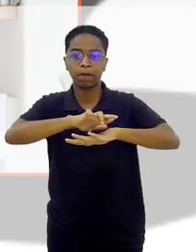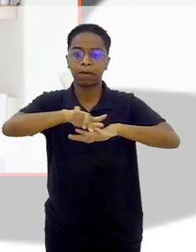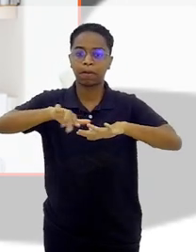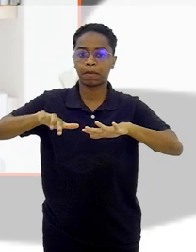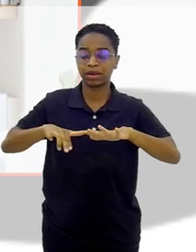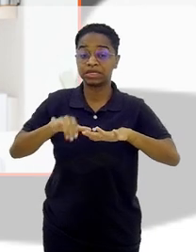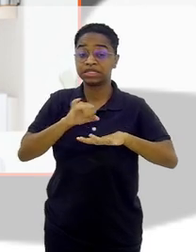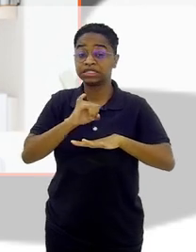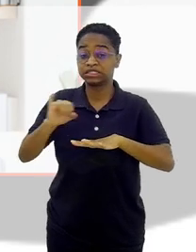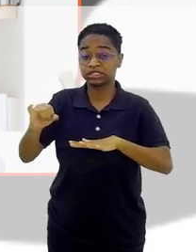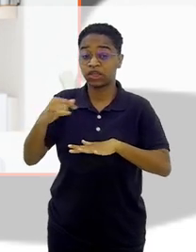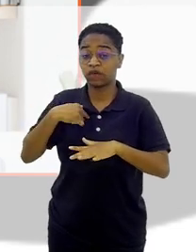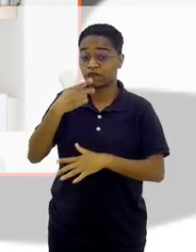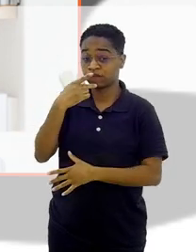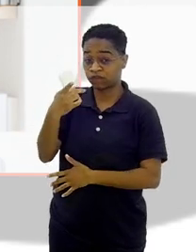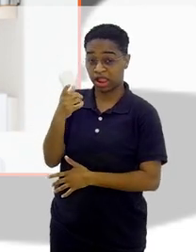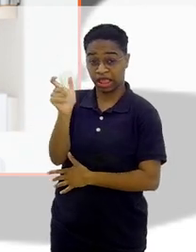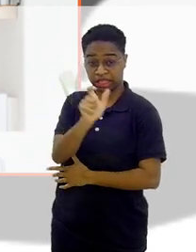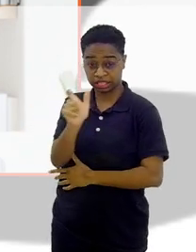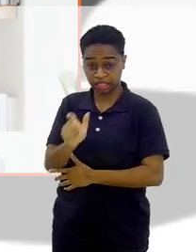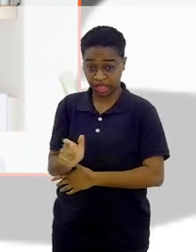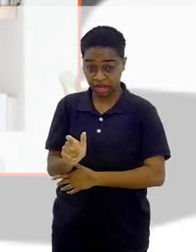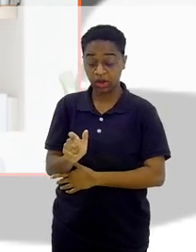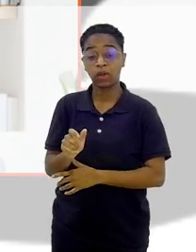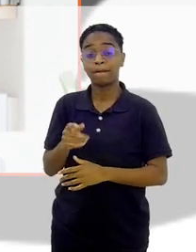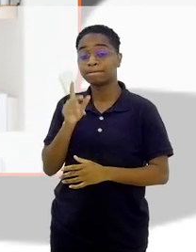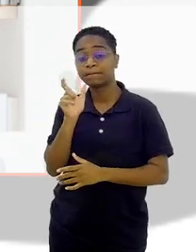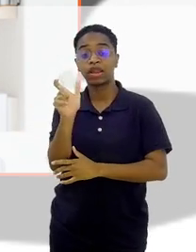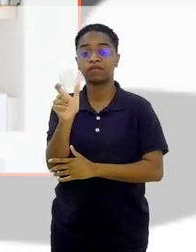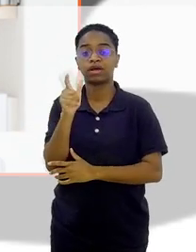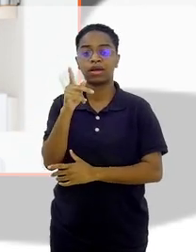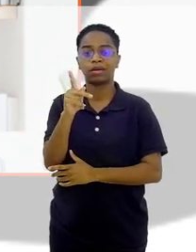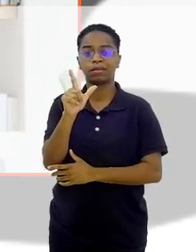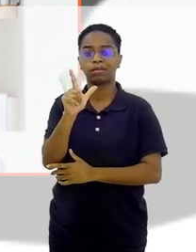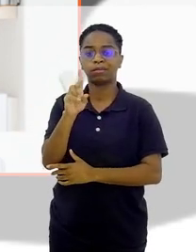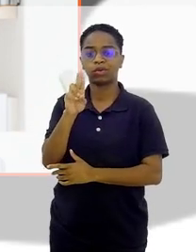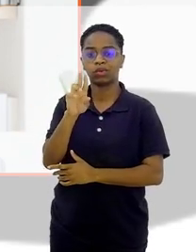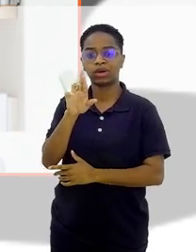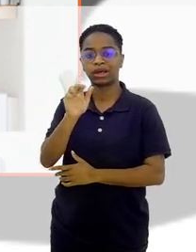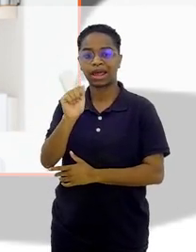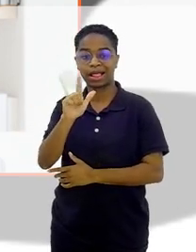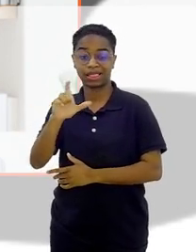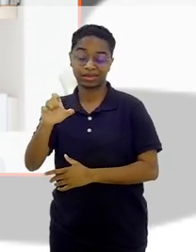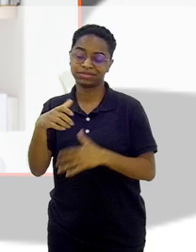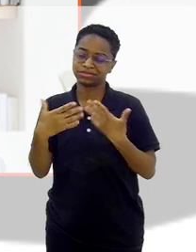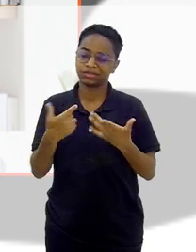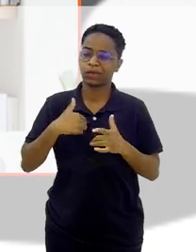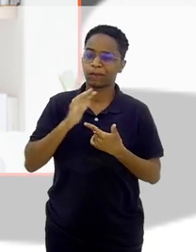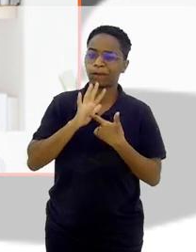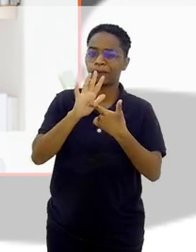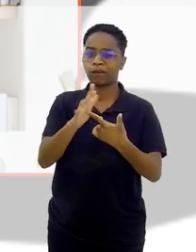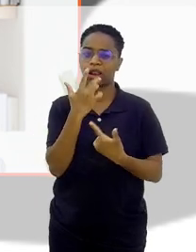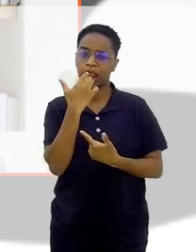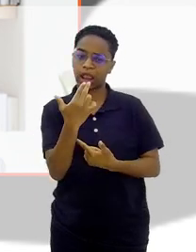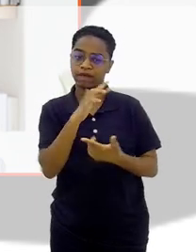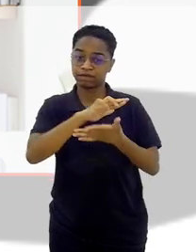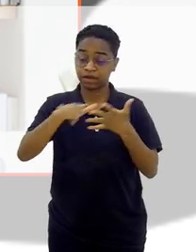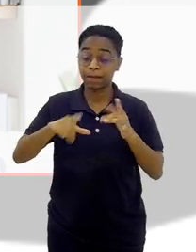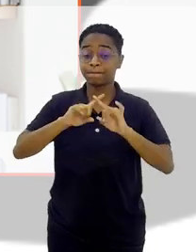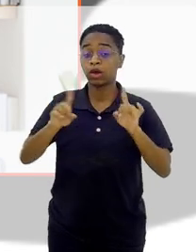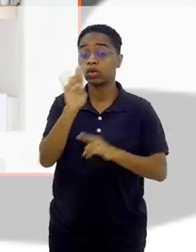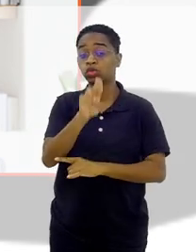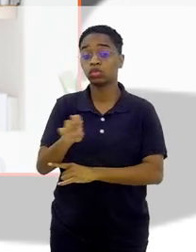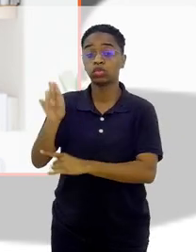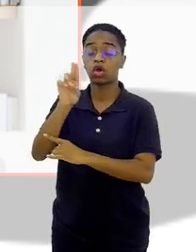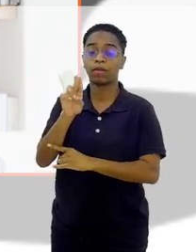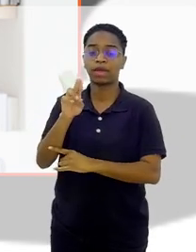parlo em italiano sarebbe plurale. Fofices idiomáticas à parte, este é o nome de uma das revistas mais